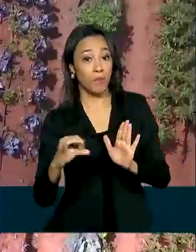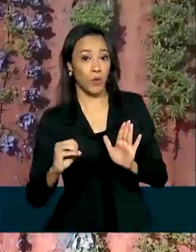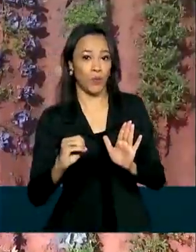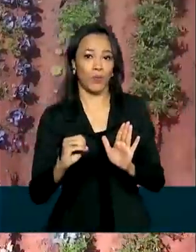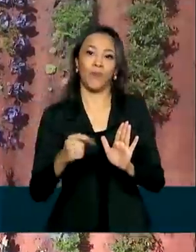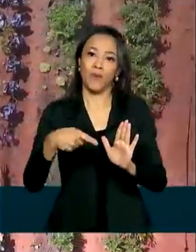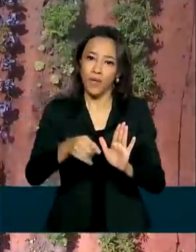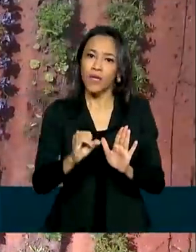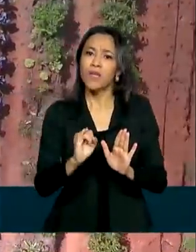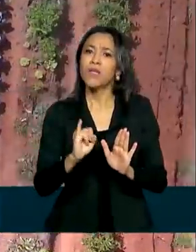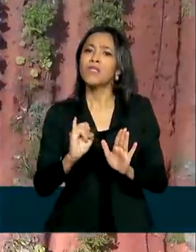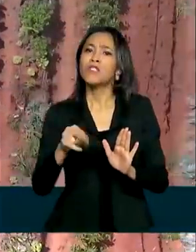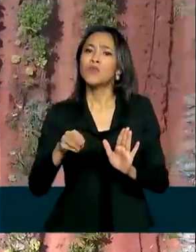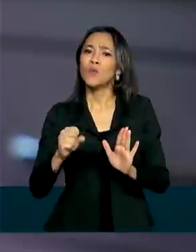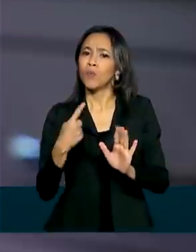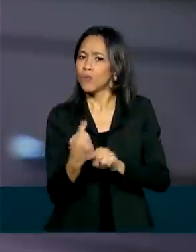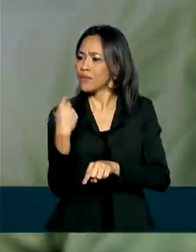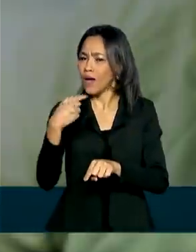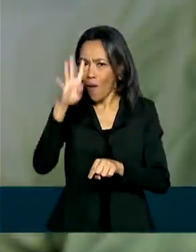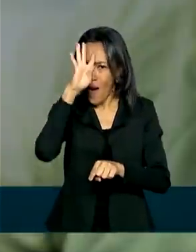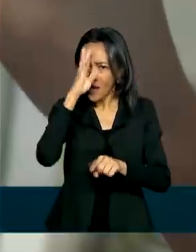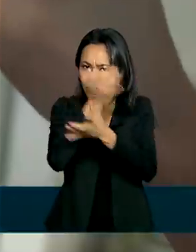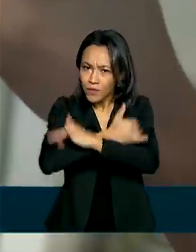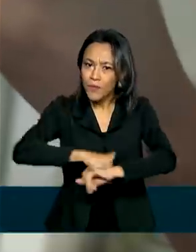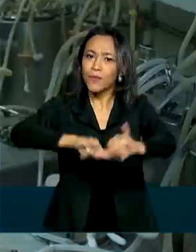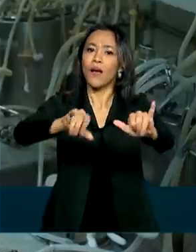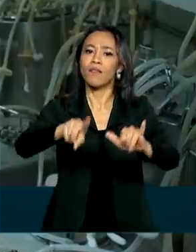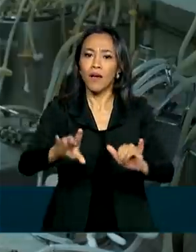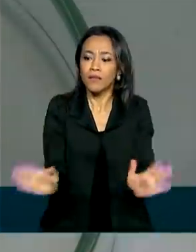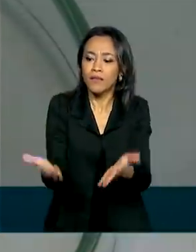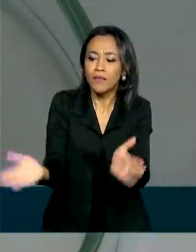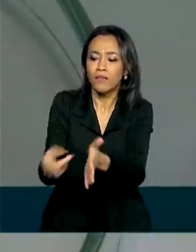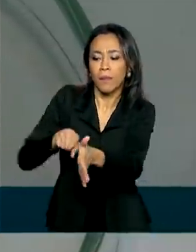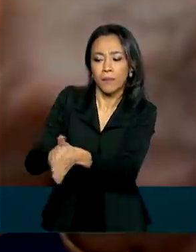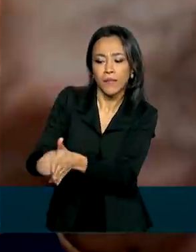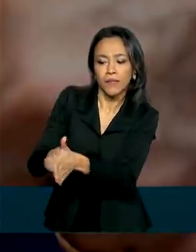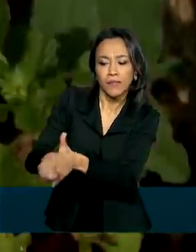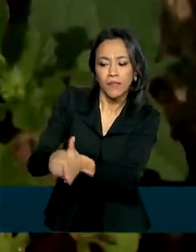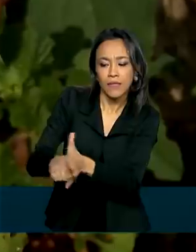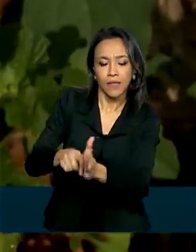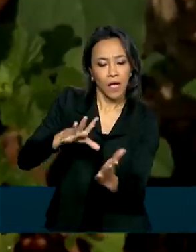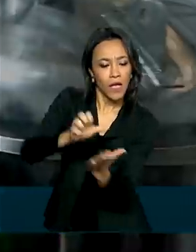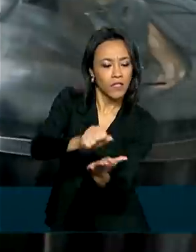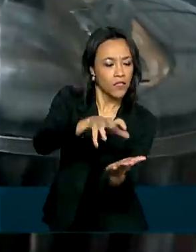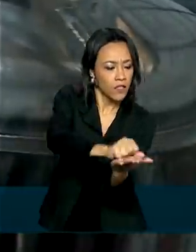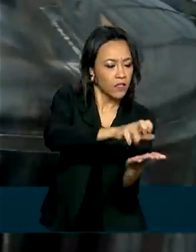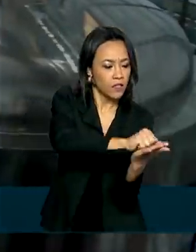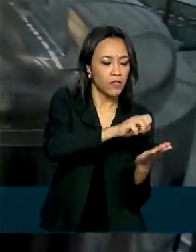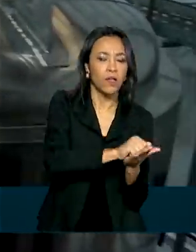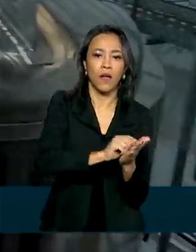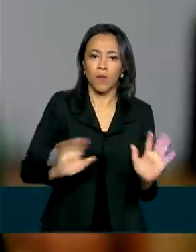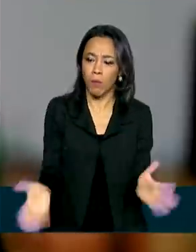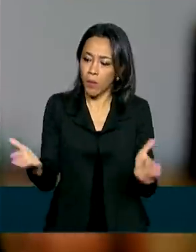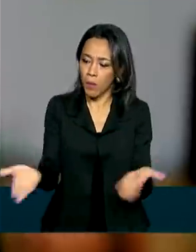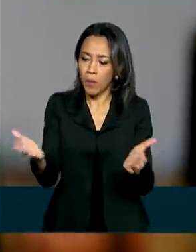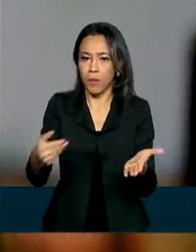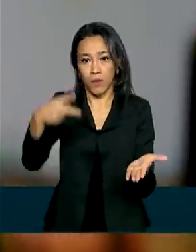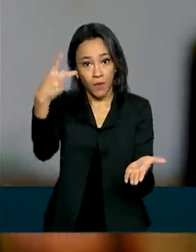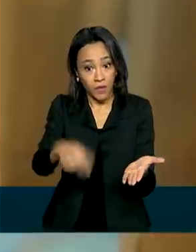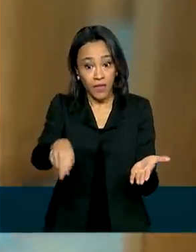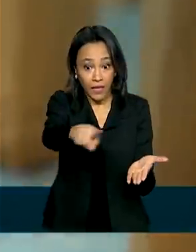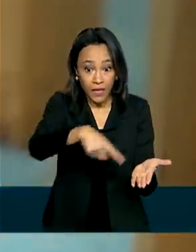lançado nesta quarta-feira, vai incentivar pesquisas, registros e a produção nacional desses